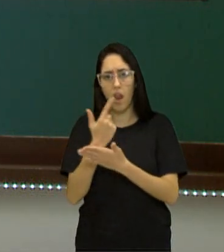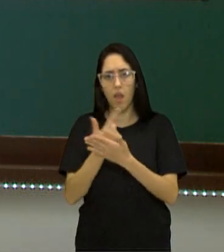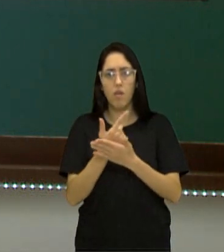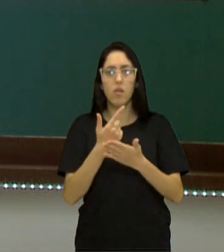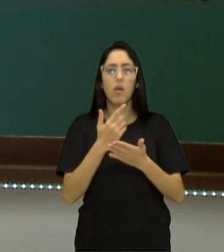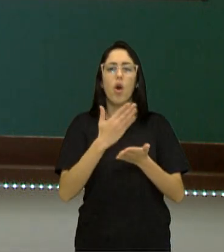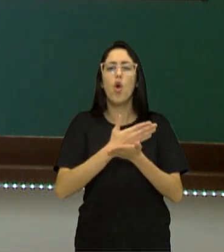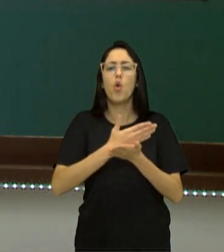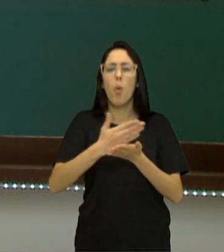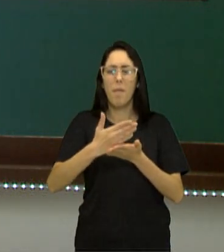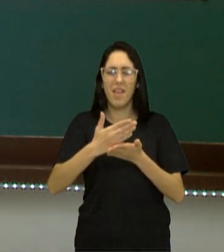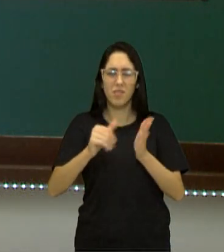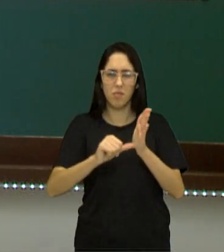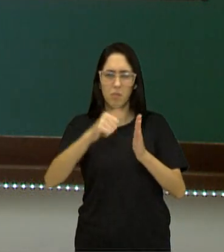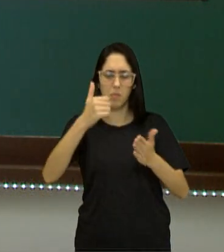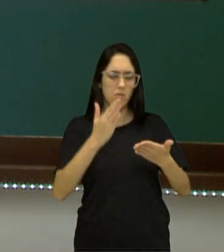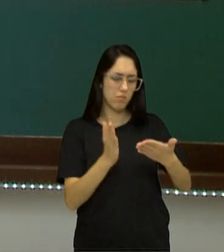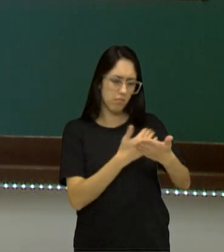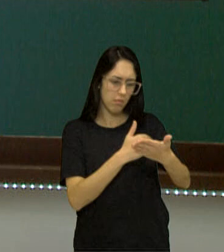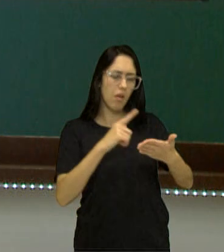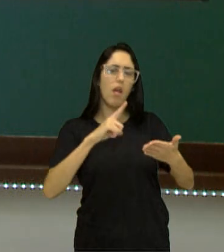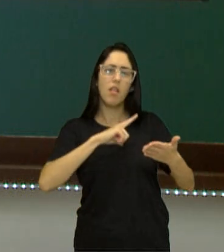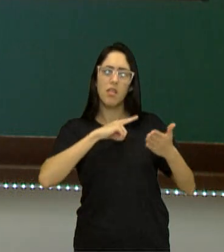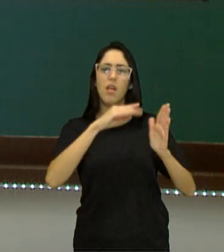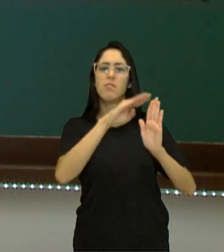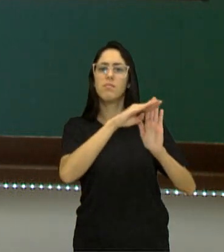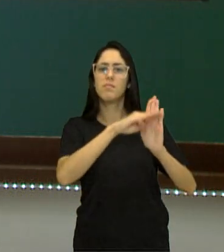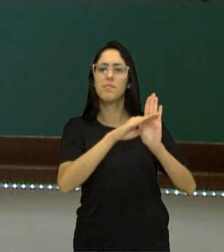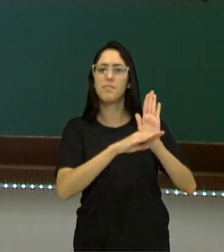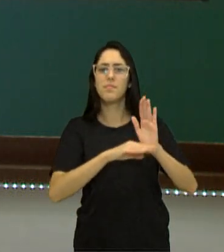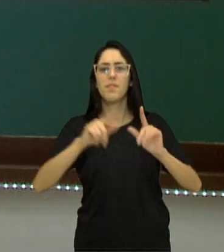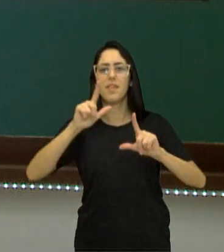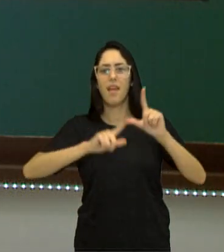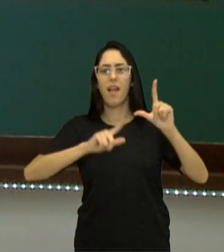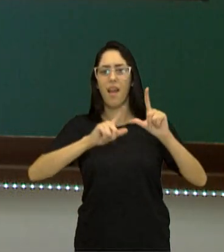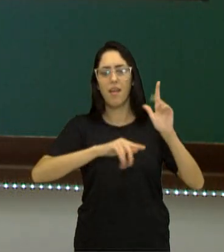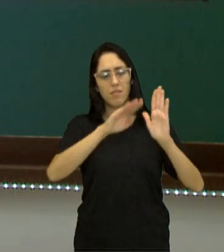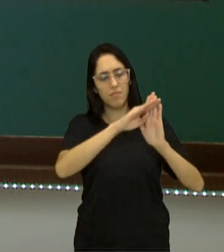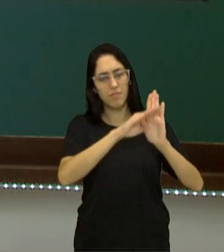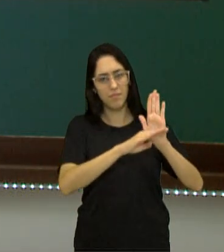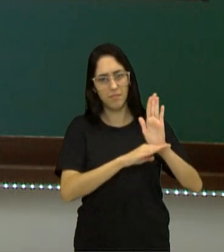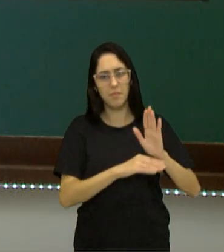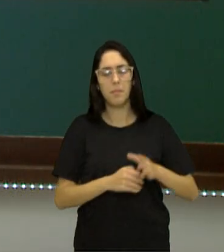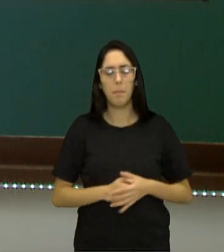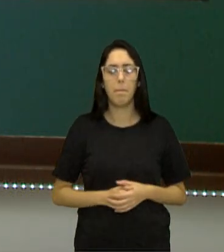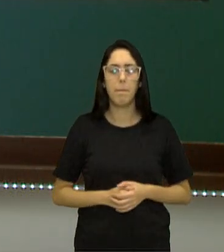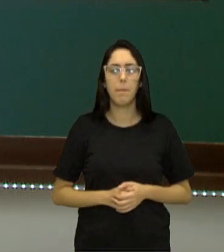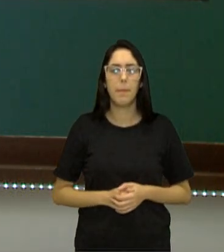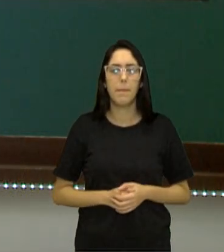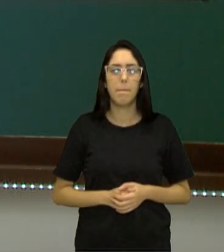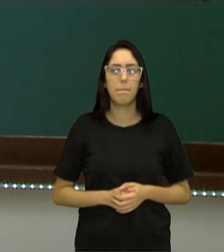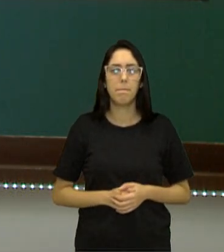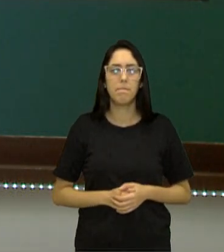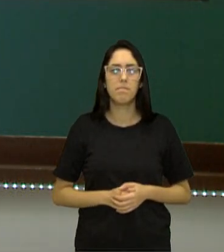iniciais. Ali tem uma listagem destas siglas que vão aparecer no texto. Vamos, então,